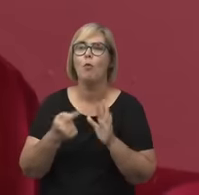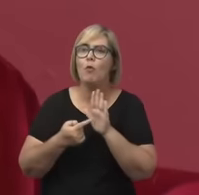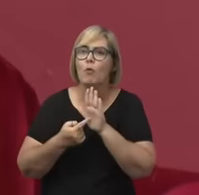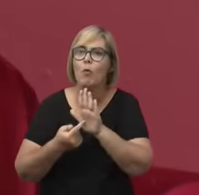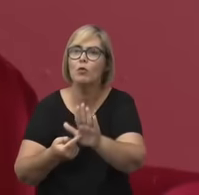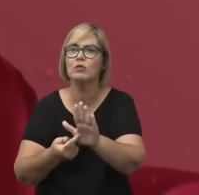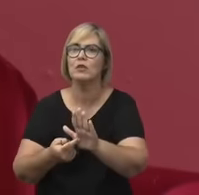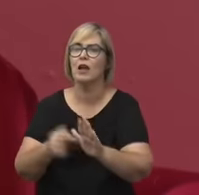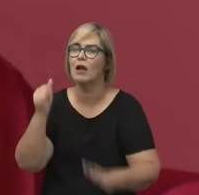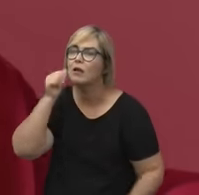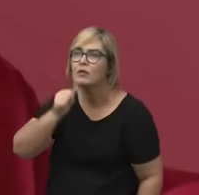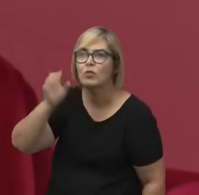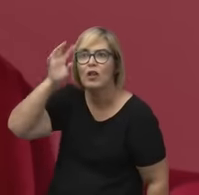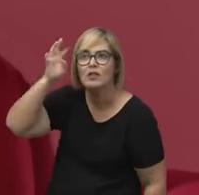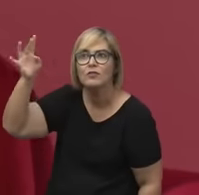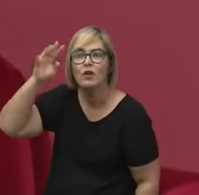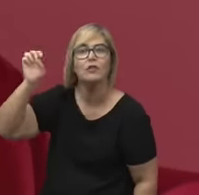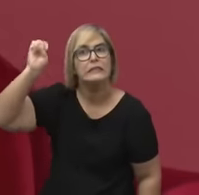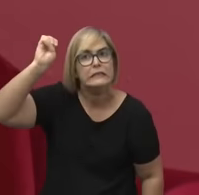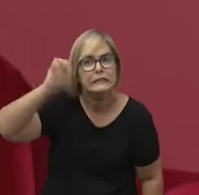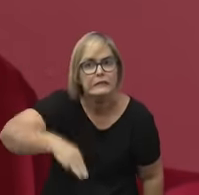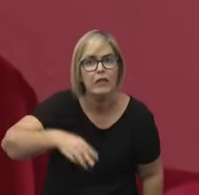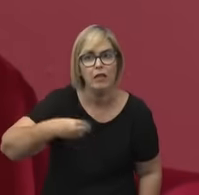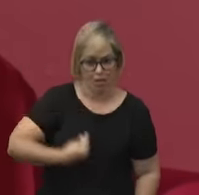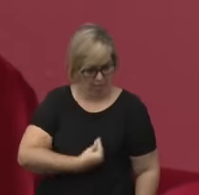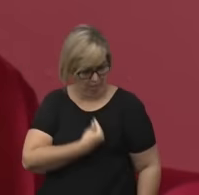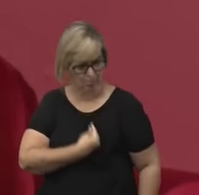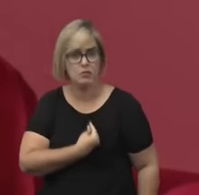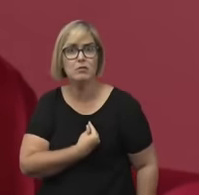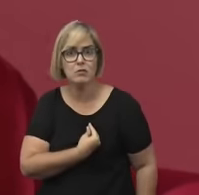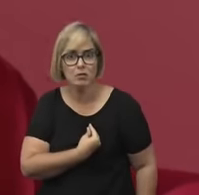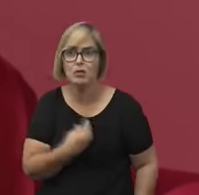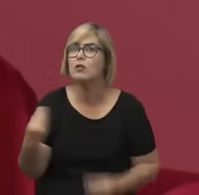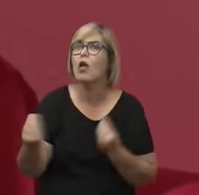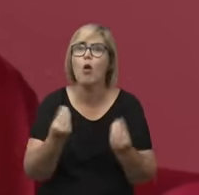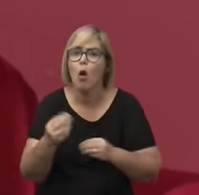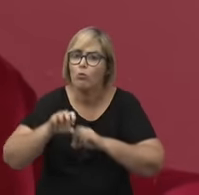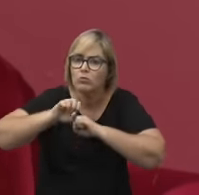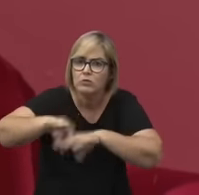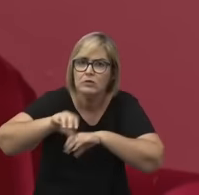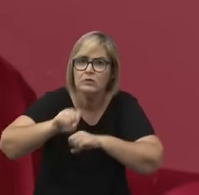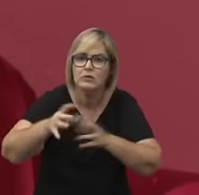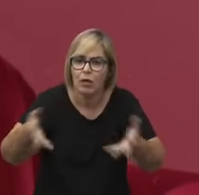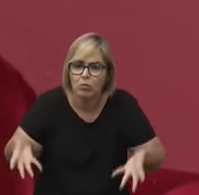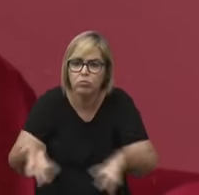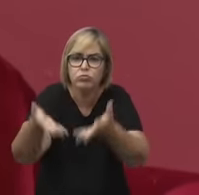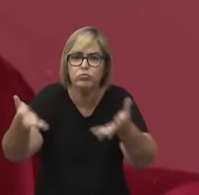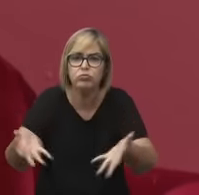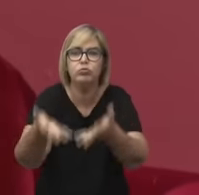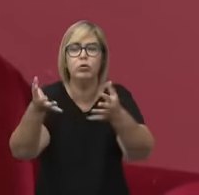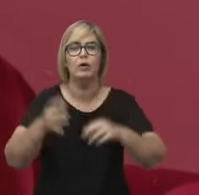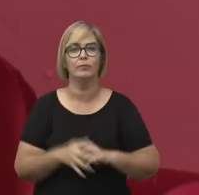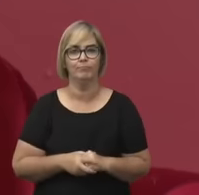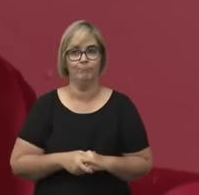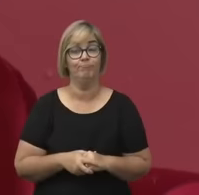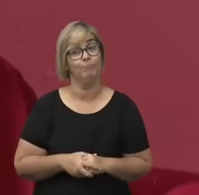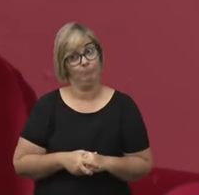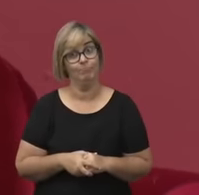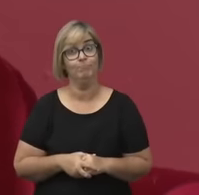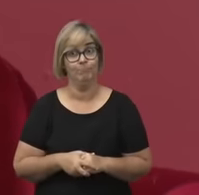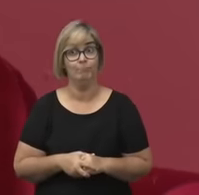afirmação de que sim, existem mulheres filósofas, como vamos ensiná-las, é um